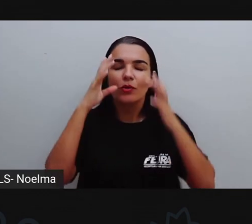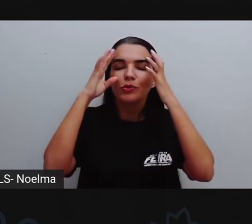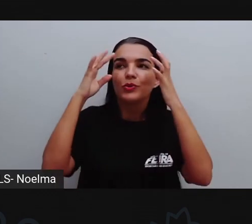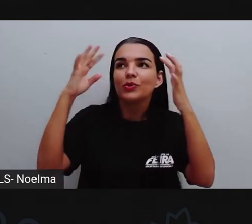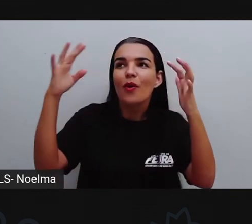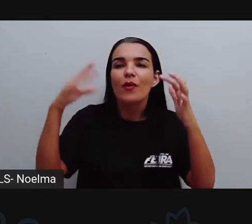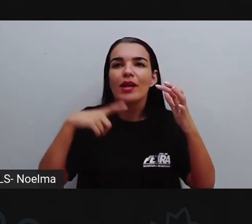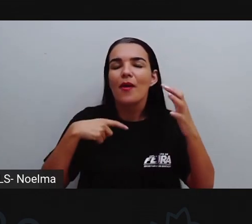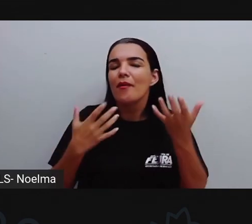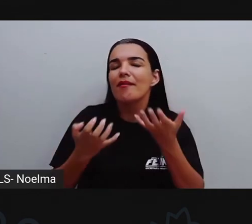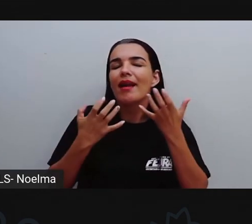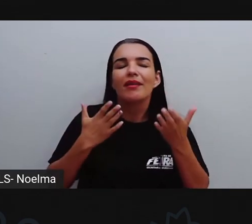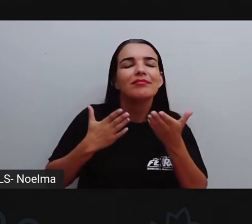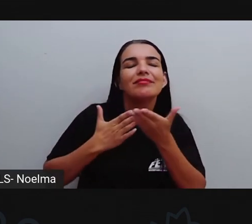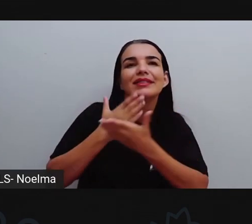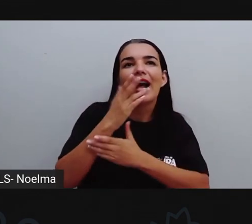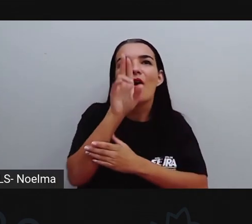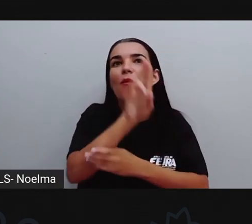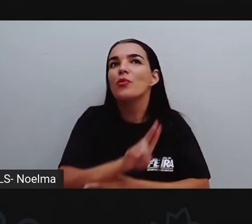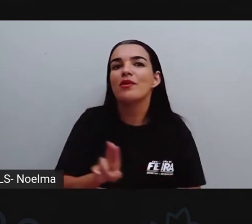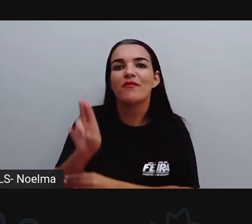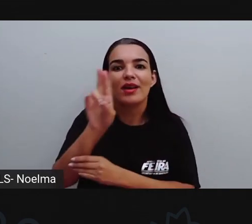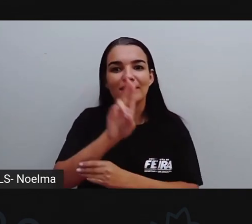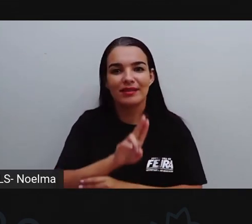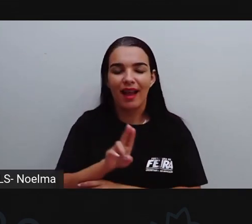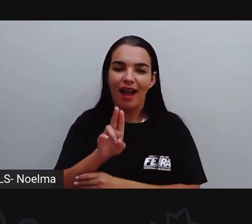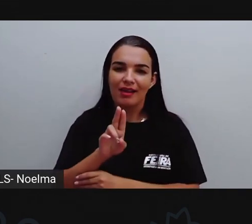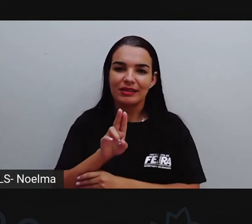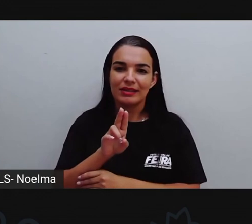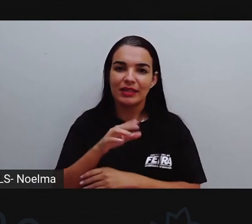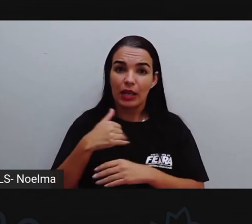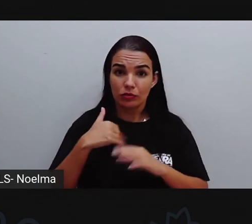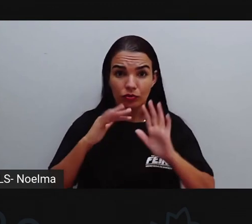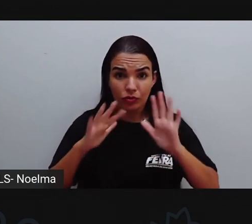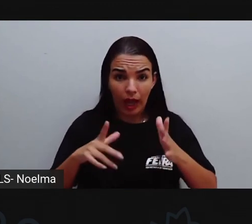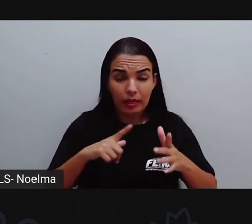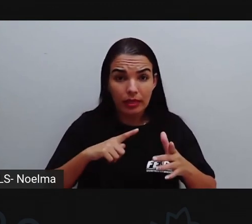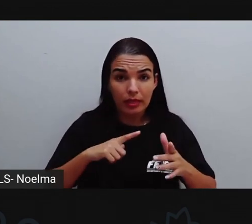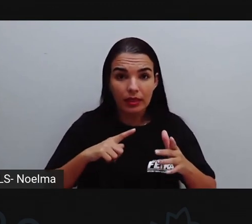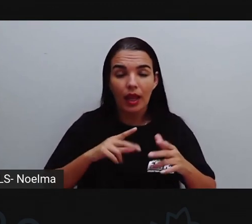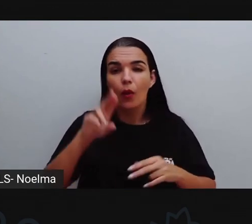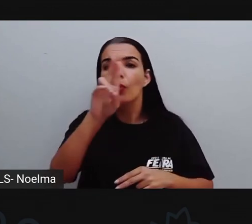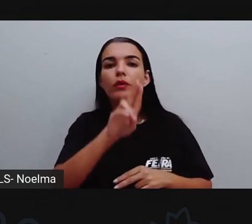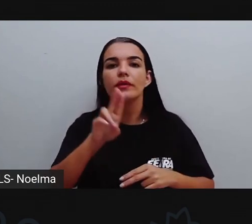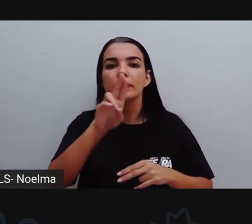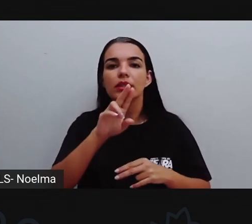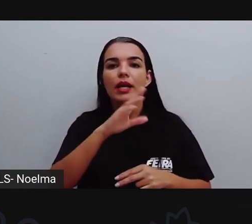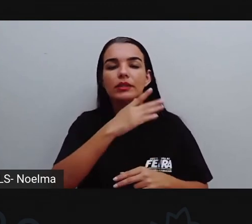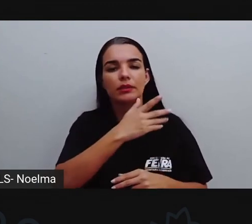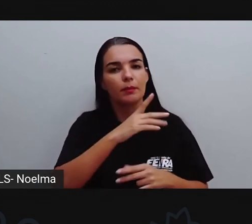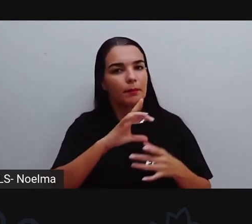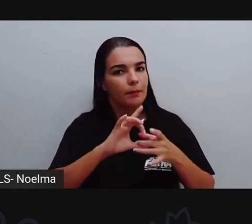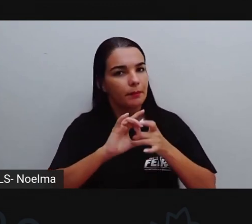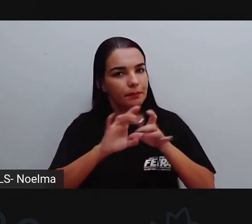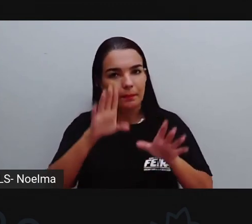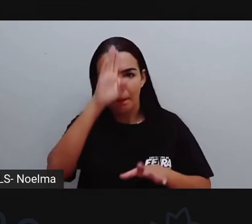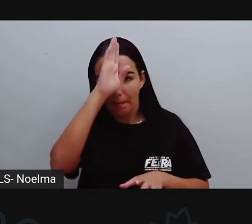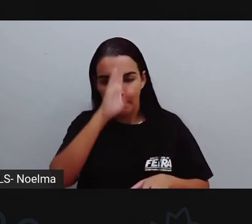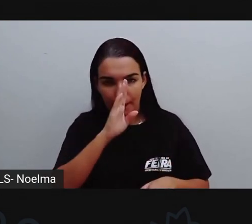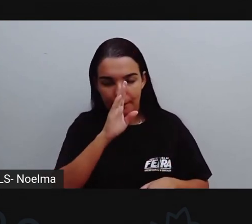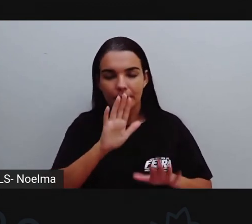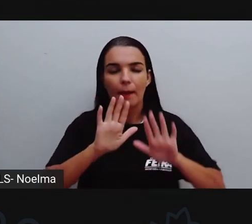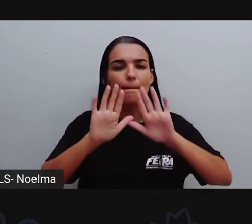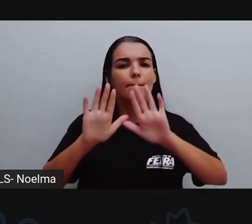em uma universidade, por exemplo, que embora a gente hoje tenha universidades públicas, né? Ainda em algumas universidades,